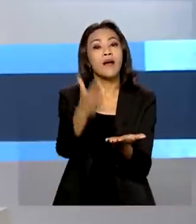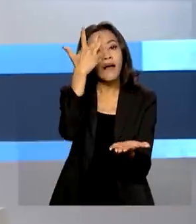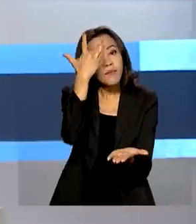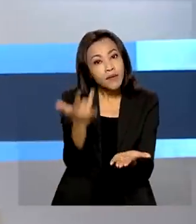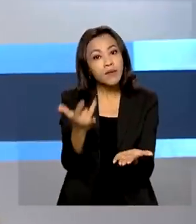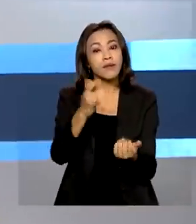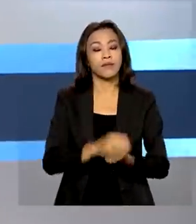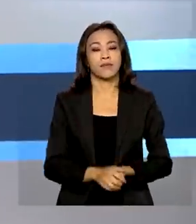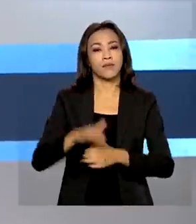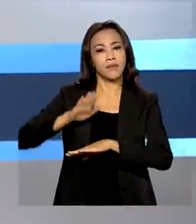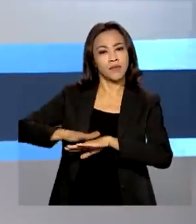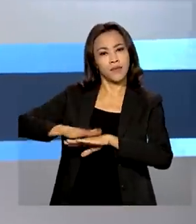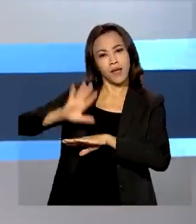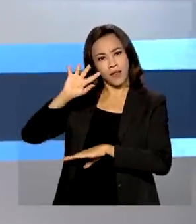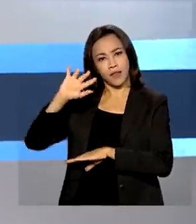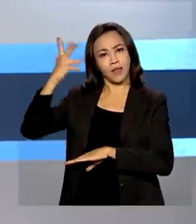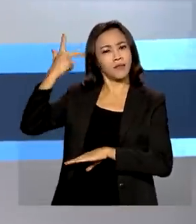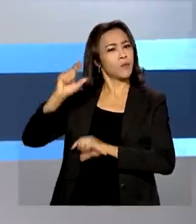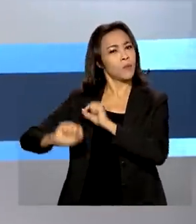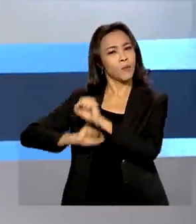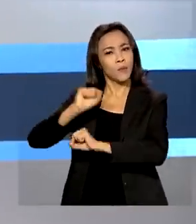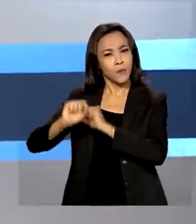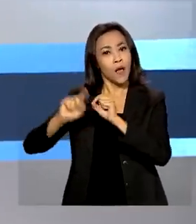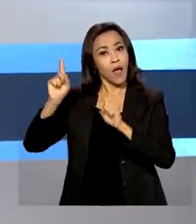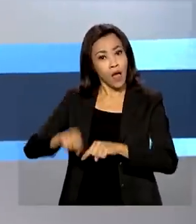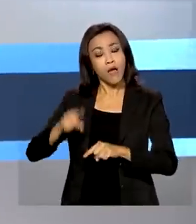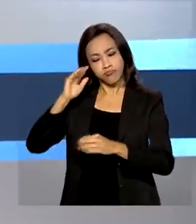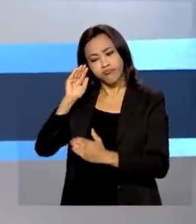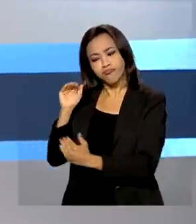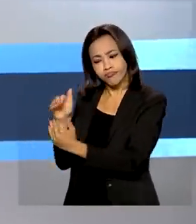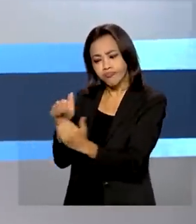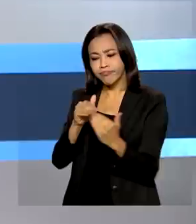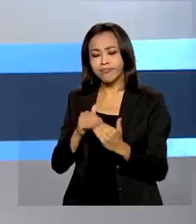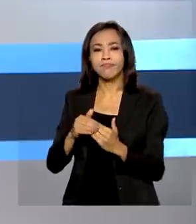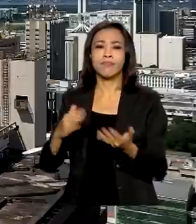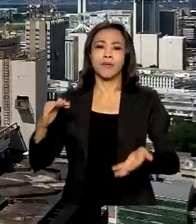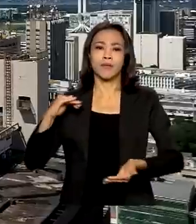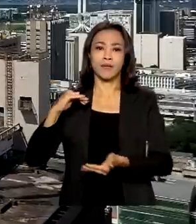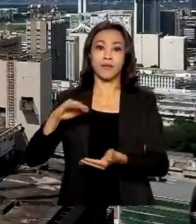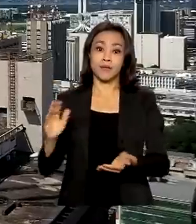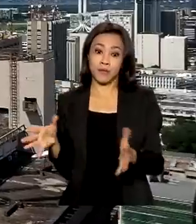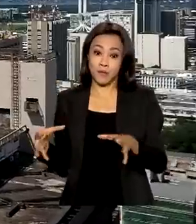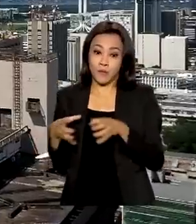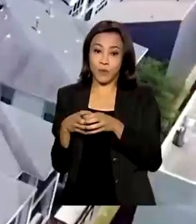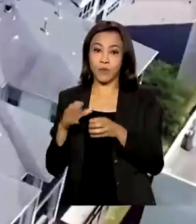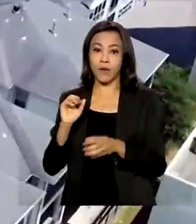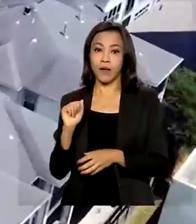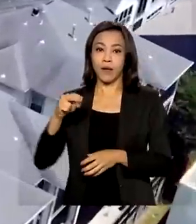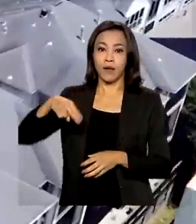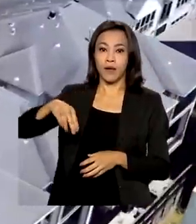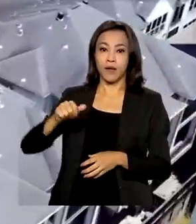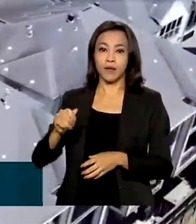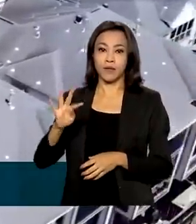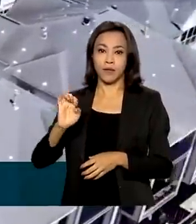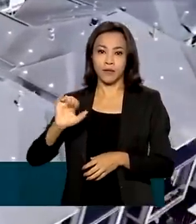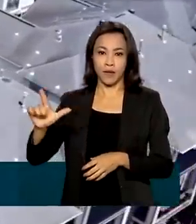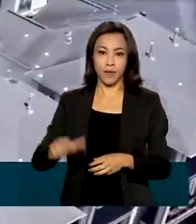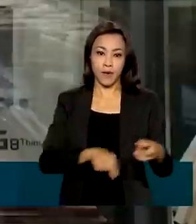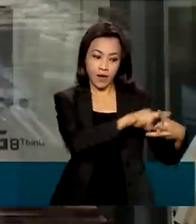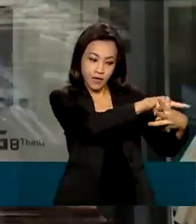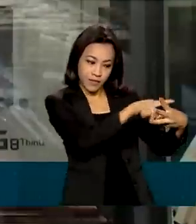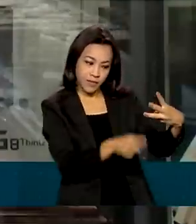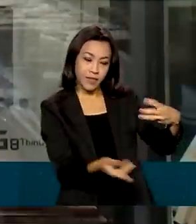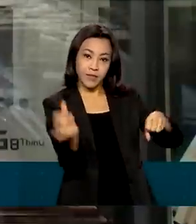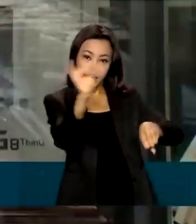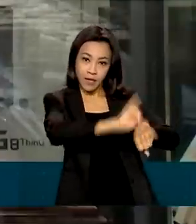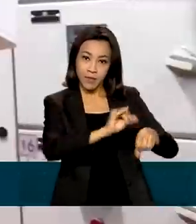A decisão de ampliar o serviço foi tomada por unanimidade pela Anatel. As três capitais finalizaram os